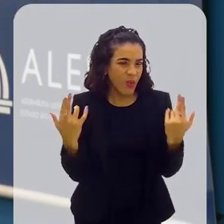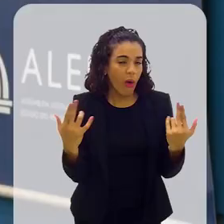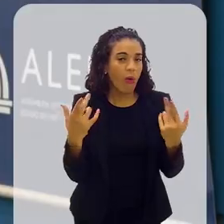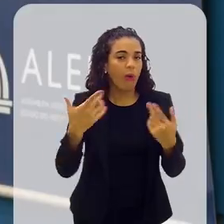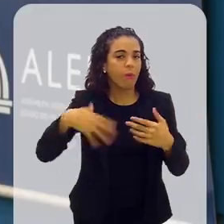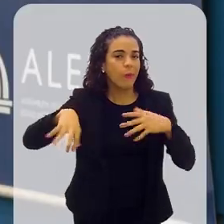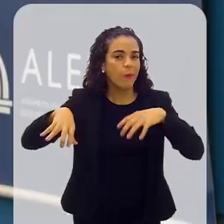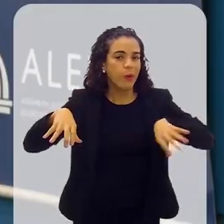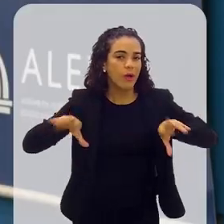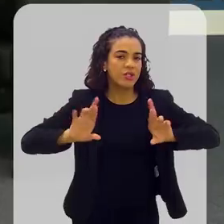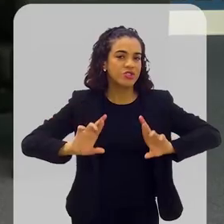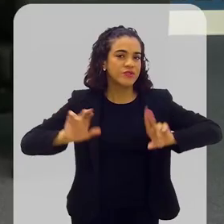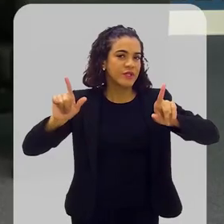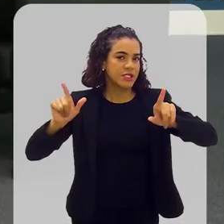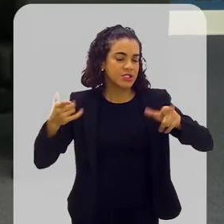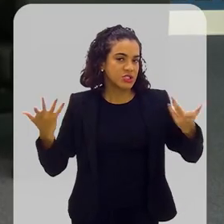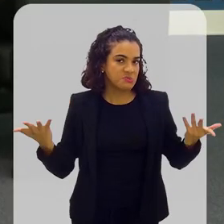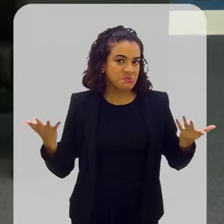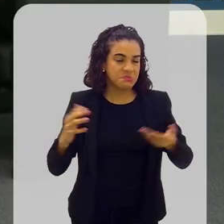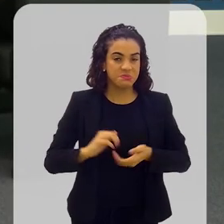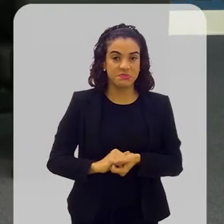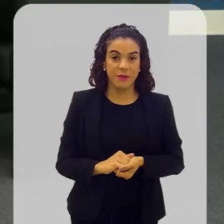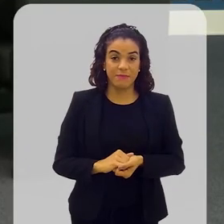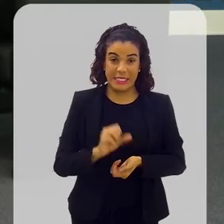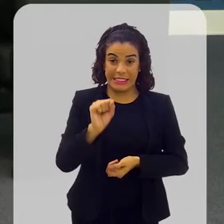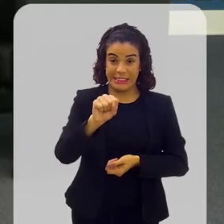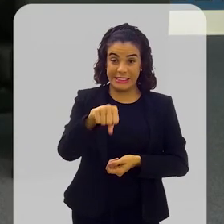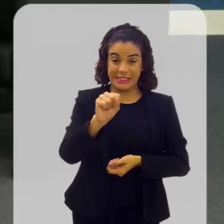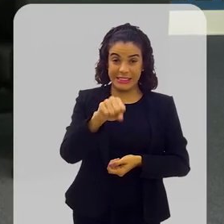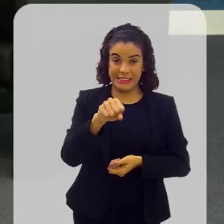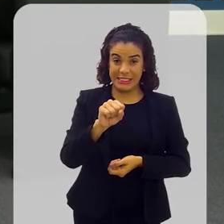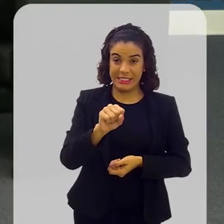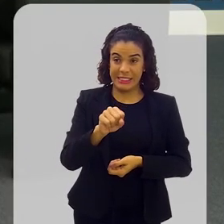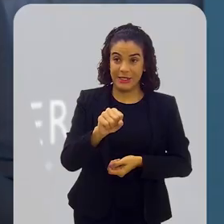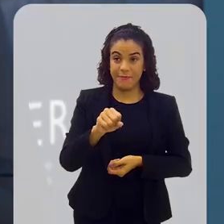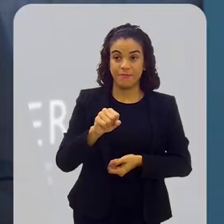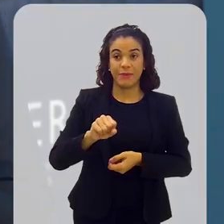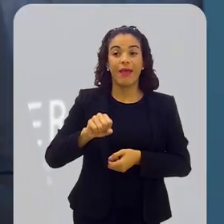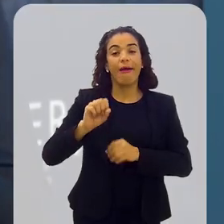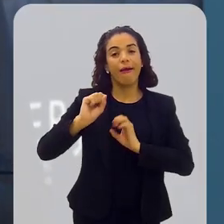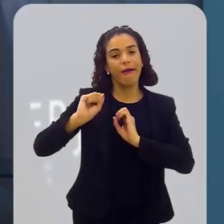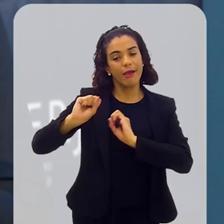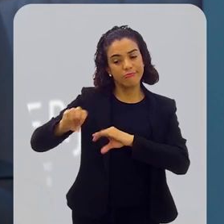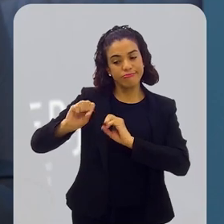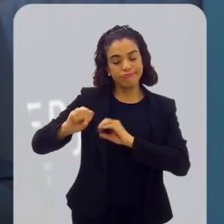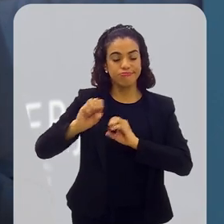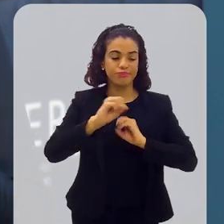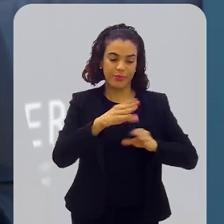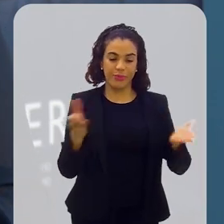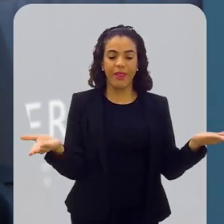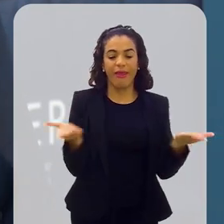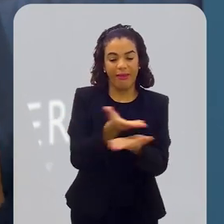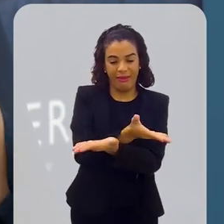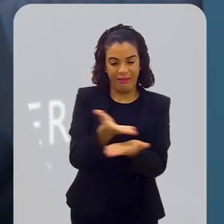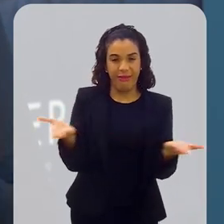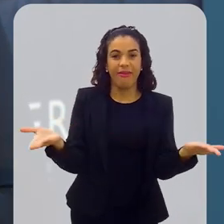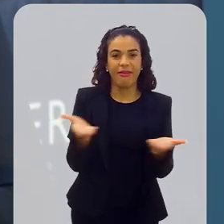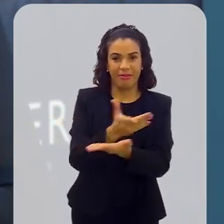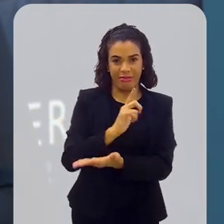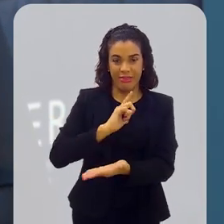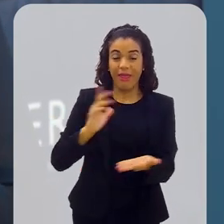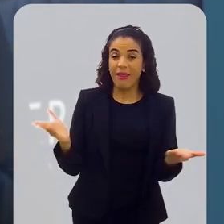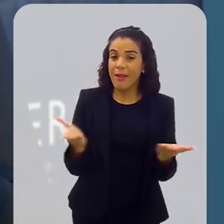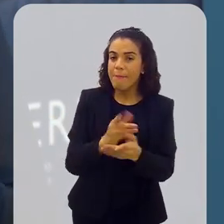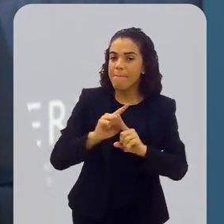existem distinções? São educações diferentes? Sim, Adriana, são educações que conversam, elas são